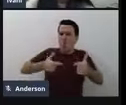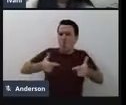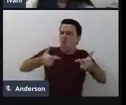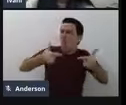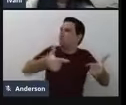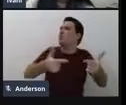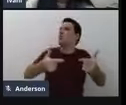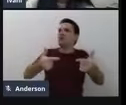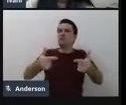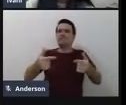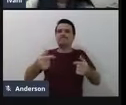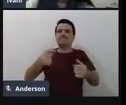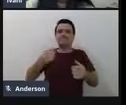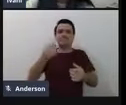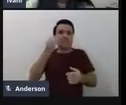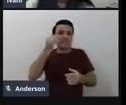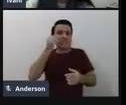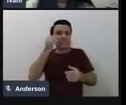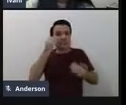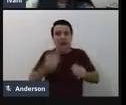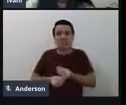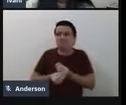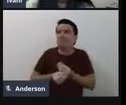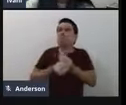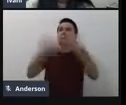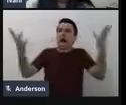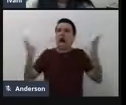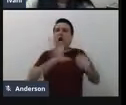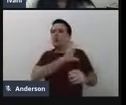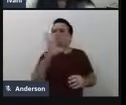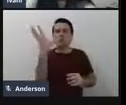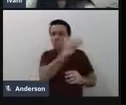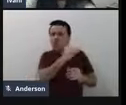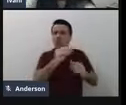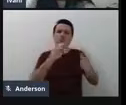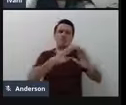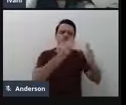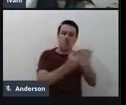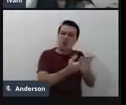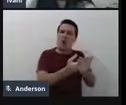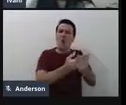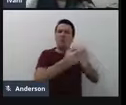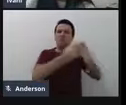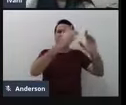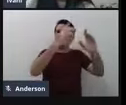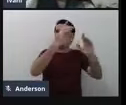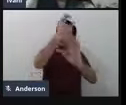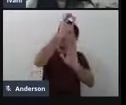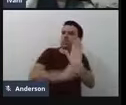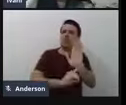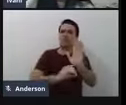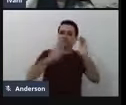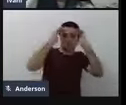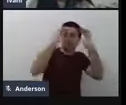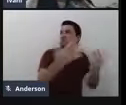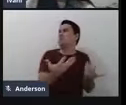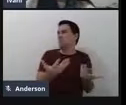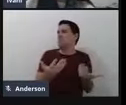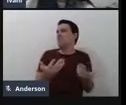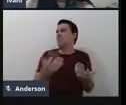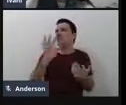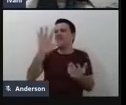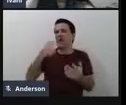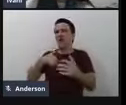e dê, de fato, garantias do direito de todos estarem na escola. Então, como eu me formei muito, muito antes desse